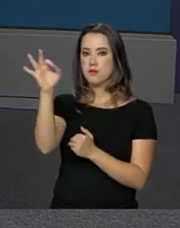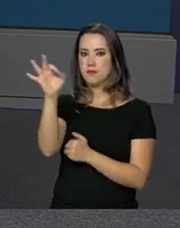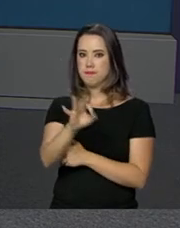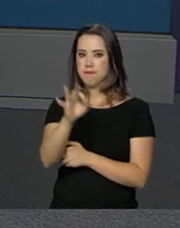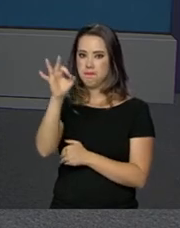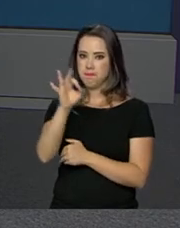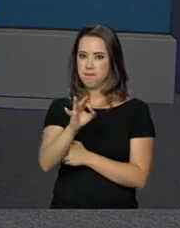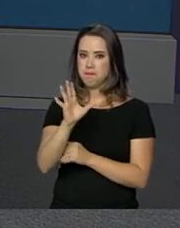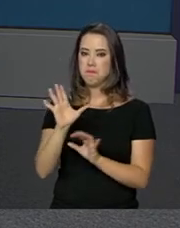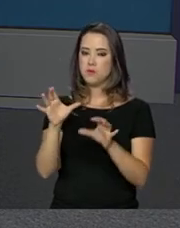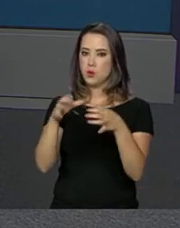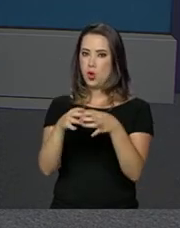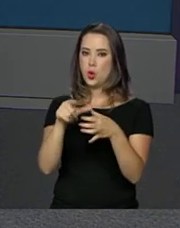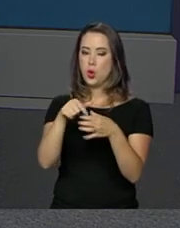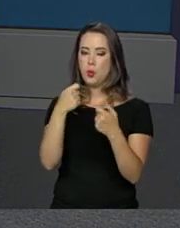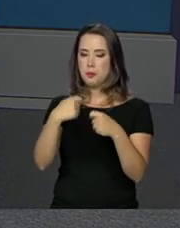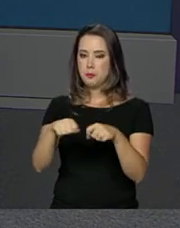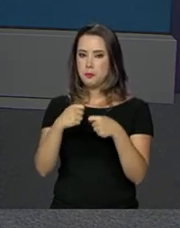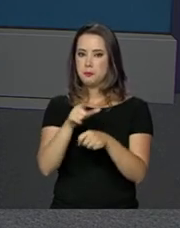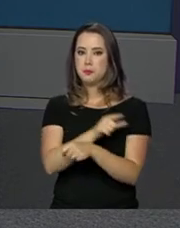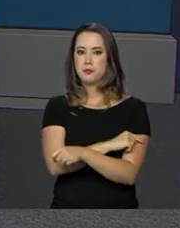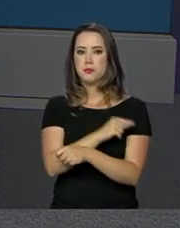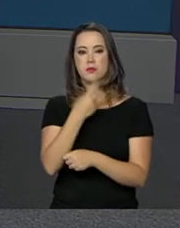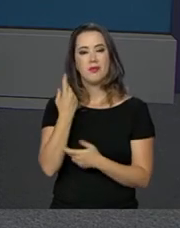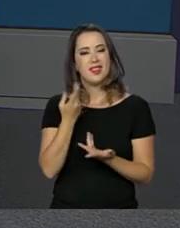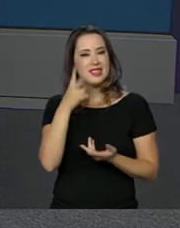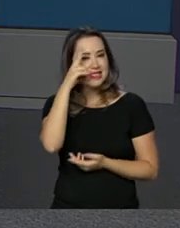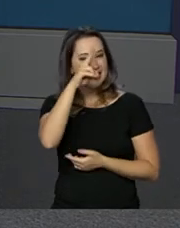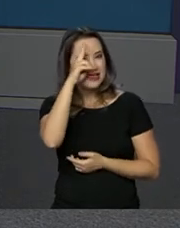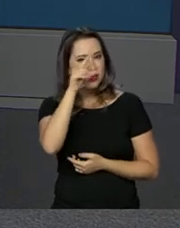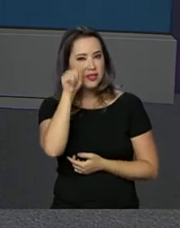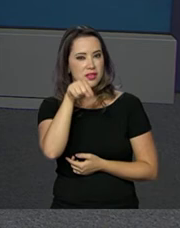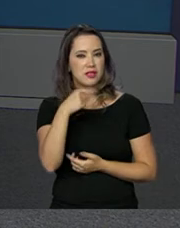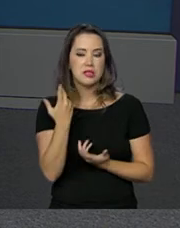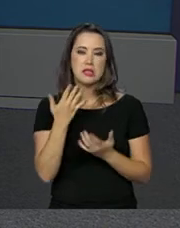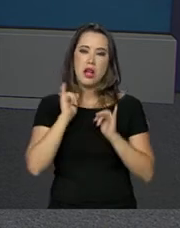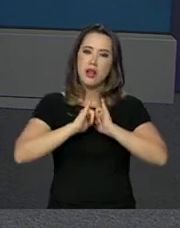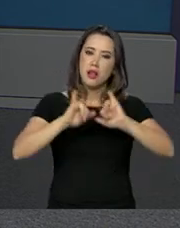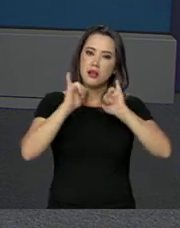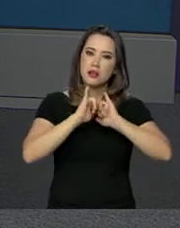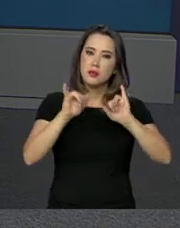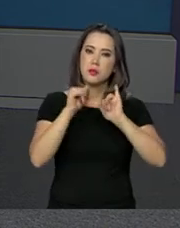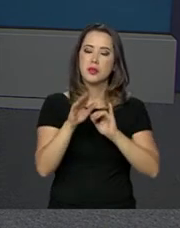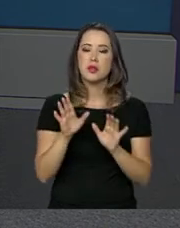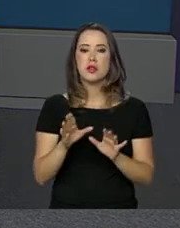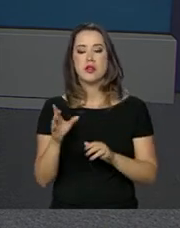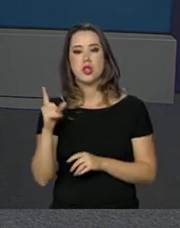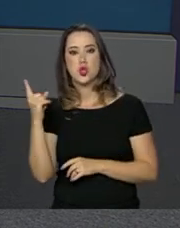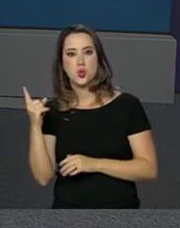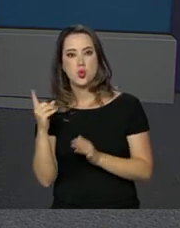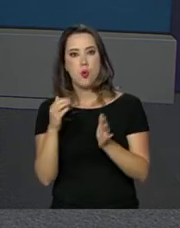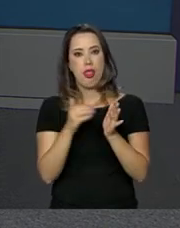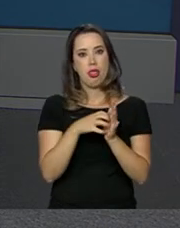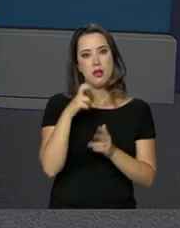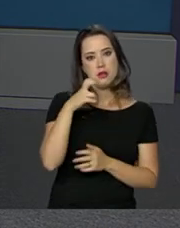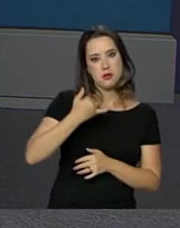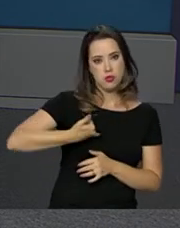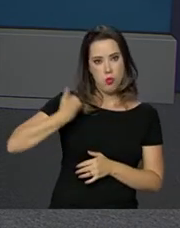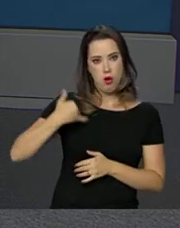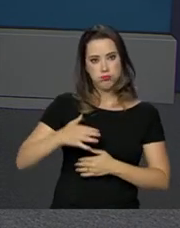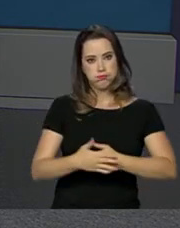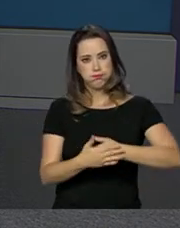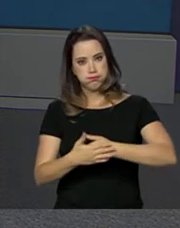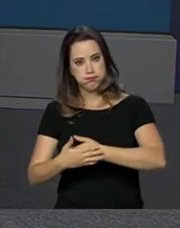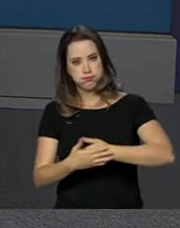menos 95% do público-alvo. A gente lembra que a campanha é voltada para crianças de 1 a 5 anos